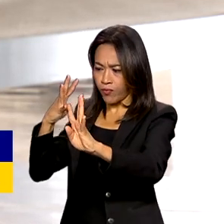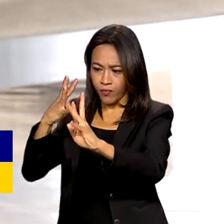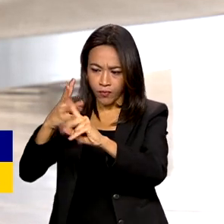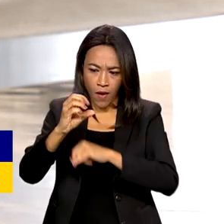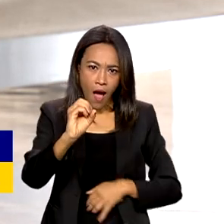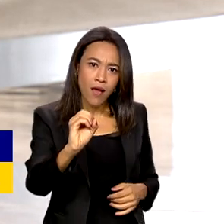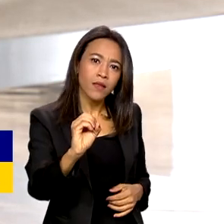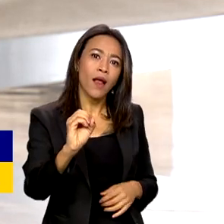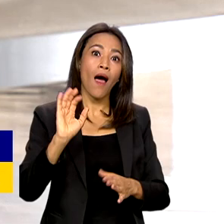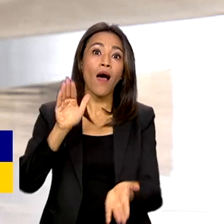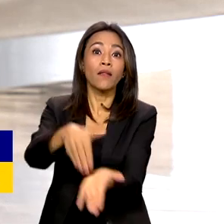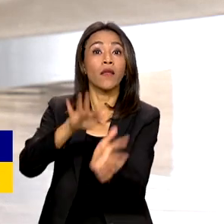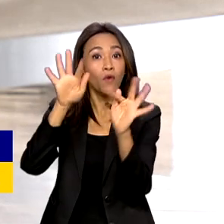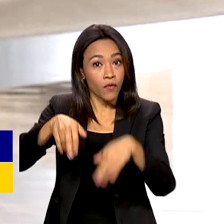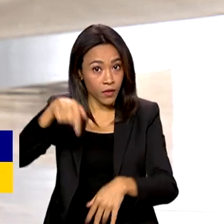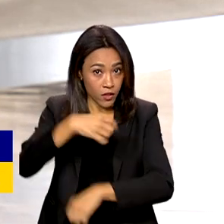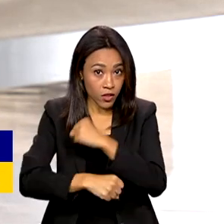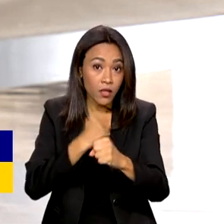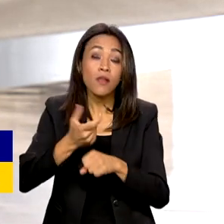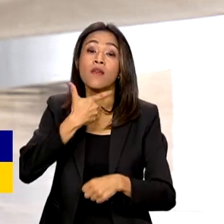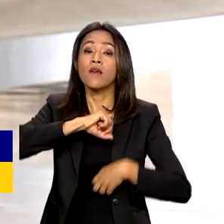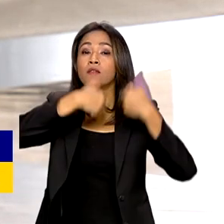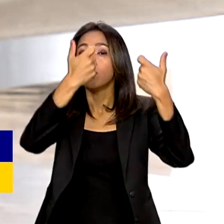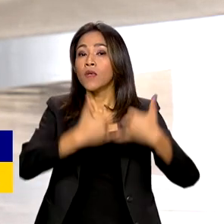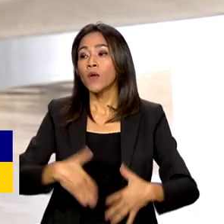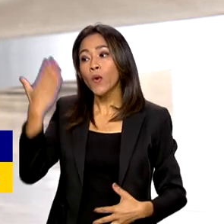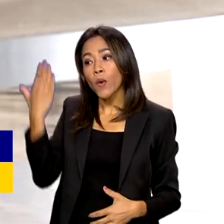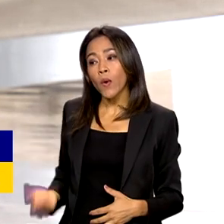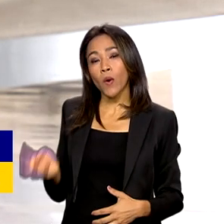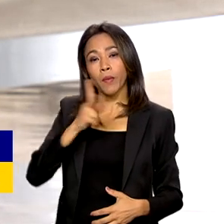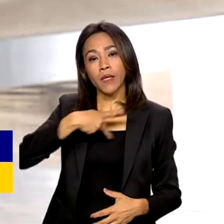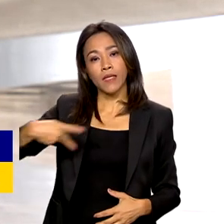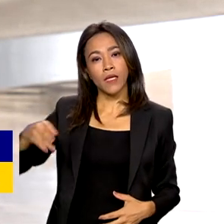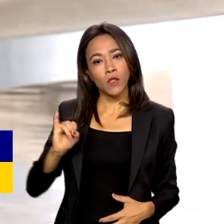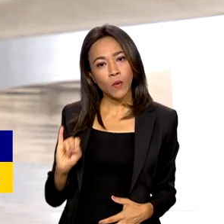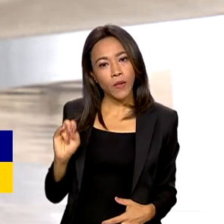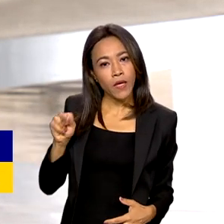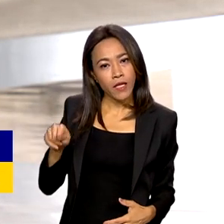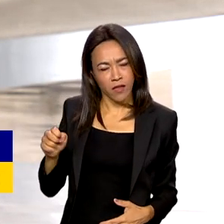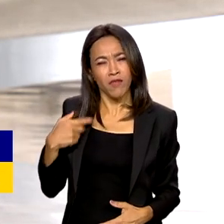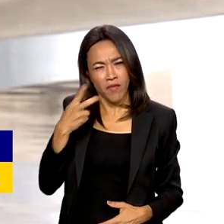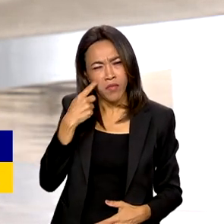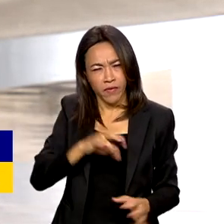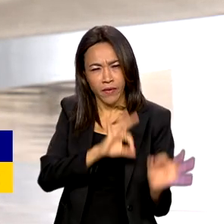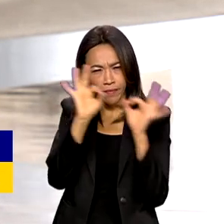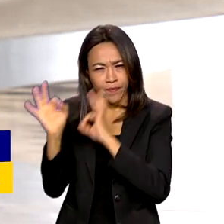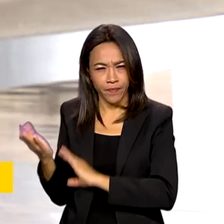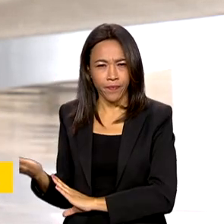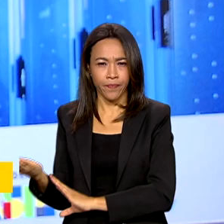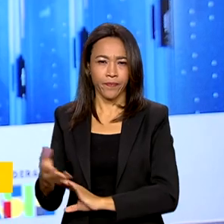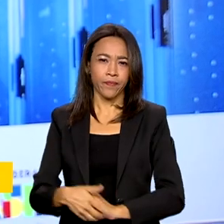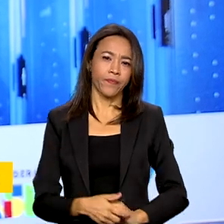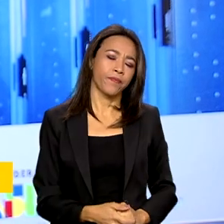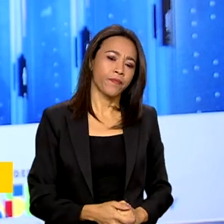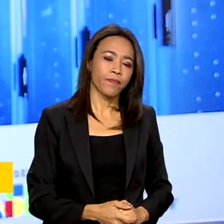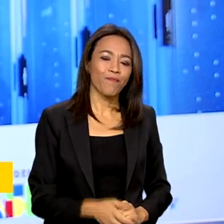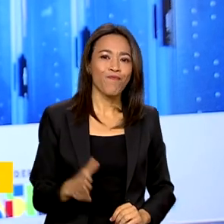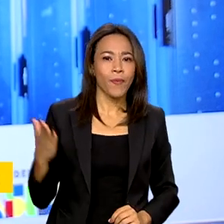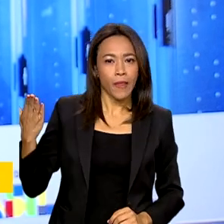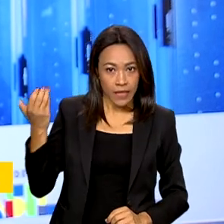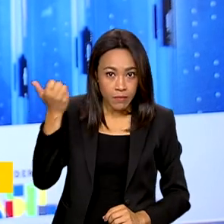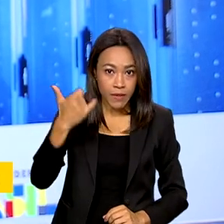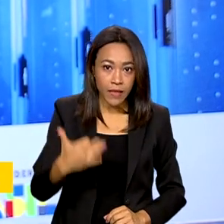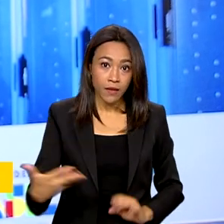Quem falou sobre esse assunto foi o presidente do INSS, o Alessandro Stefanuto. Vamos conferir. Esse